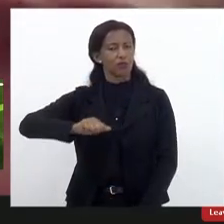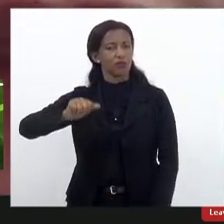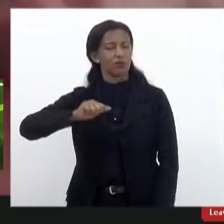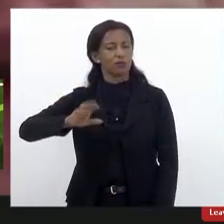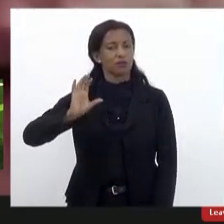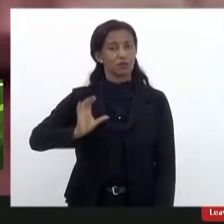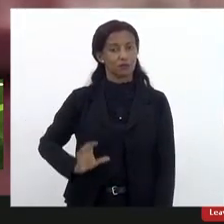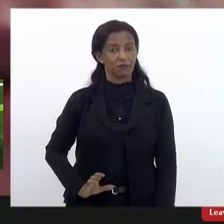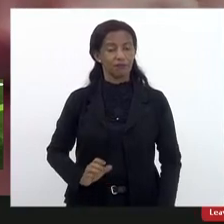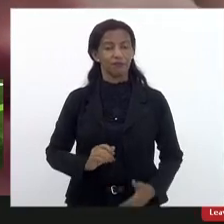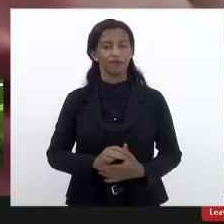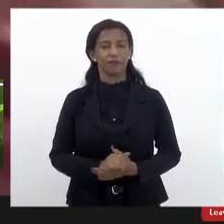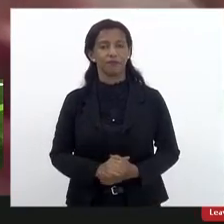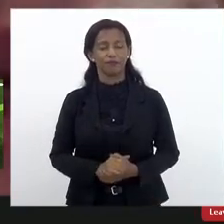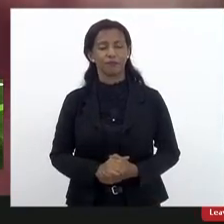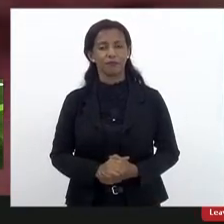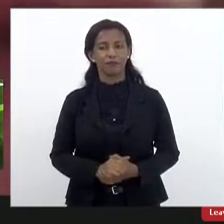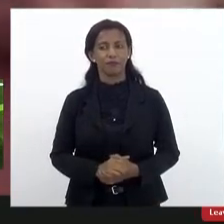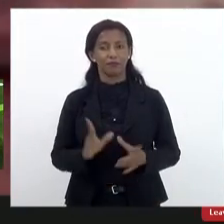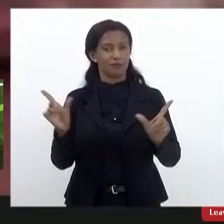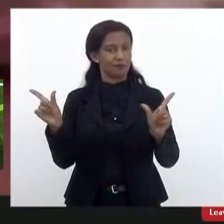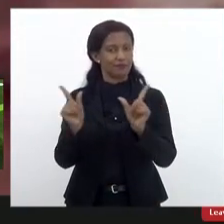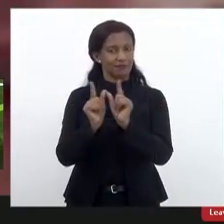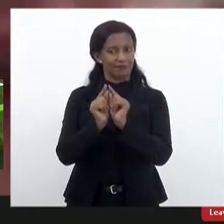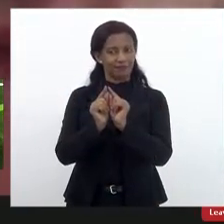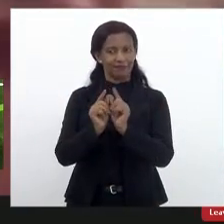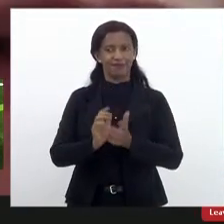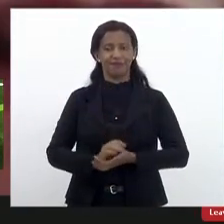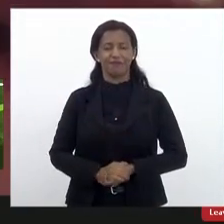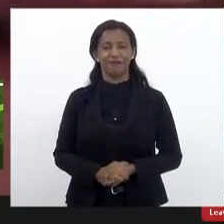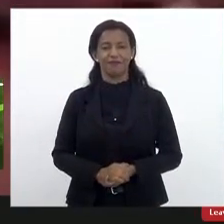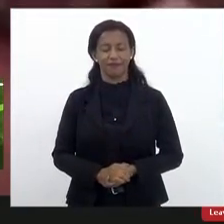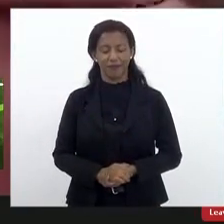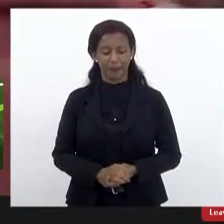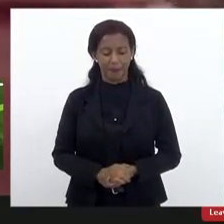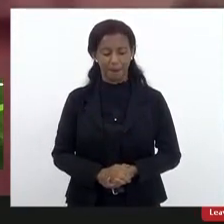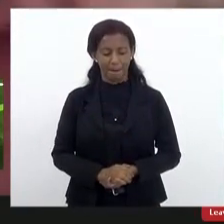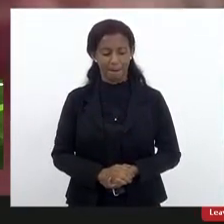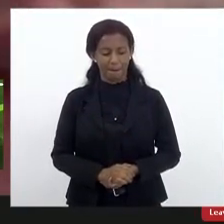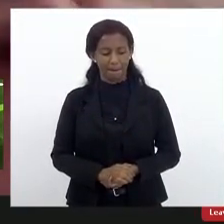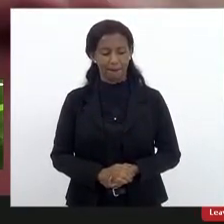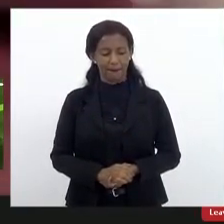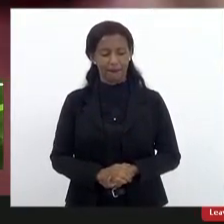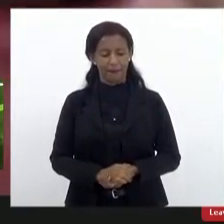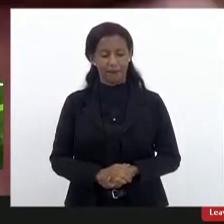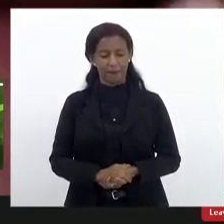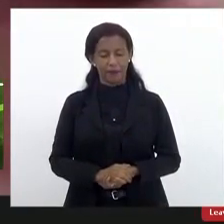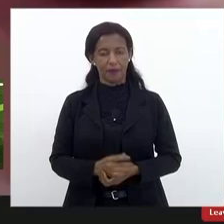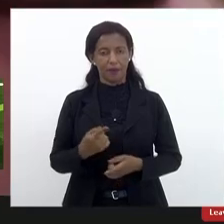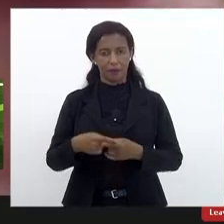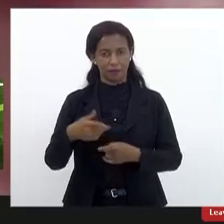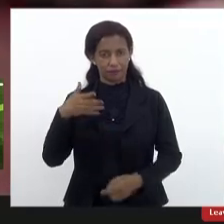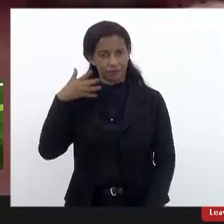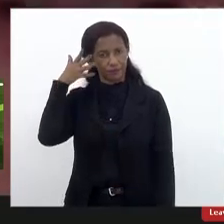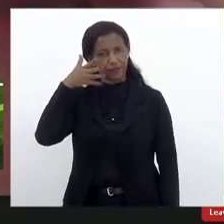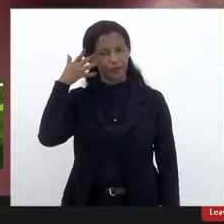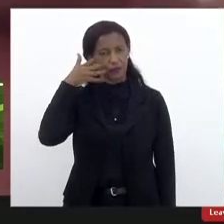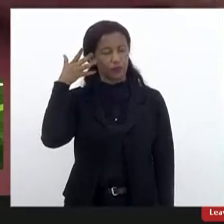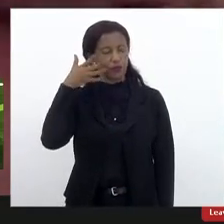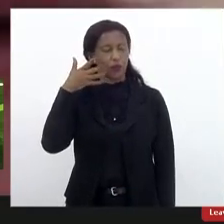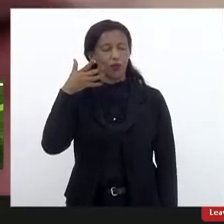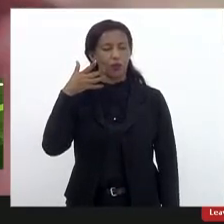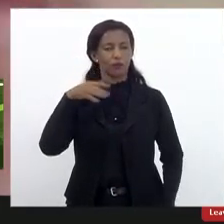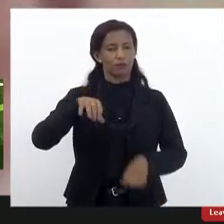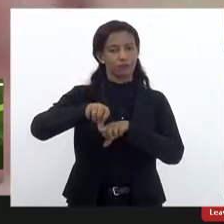e serei breve, porque o Fórum Estadual de Educação neste